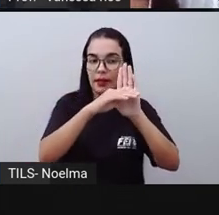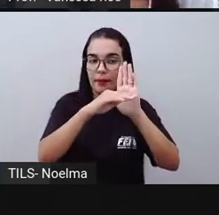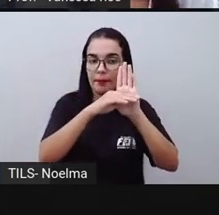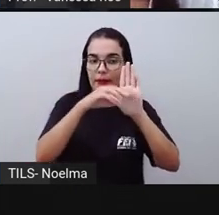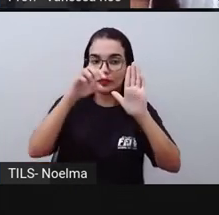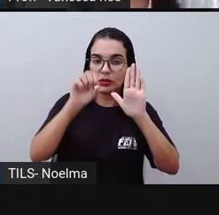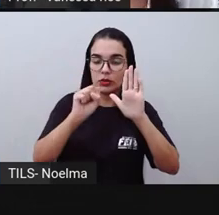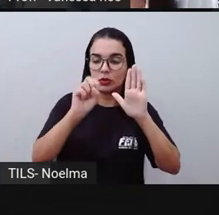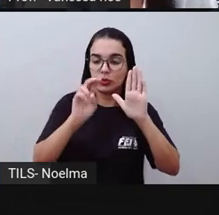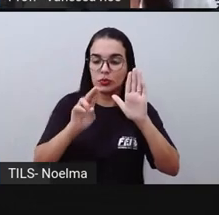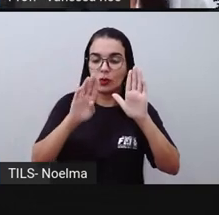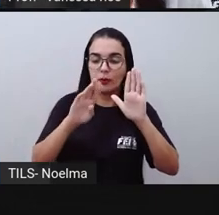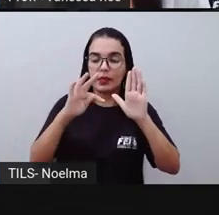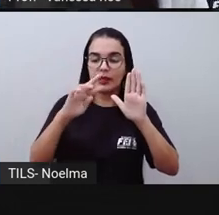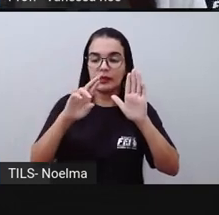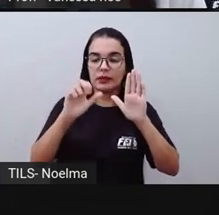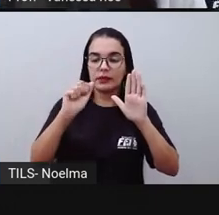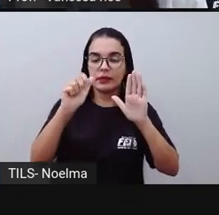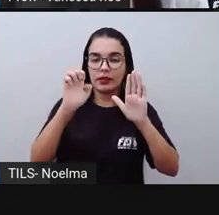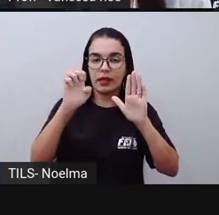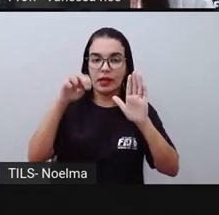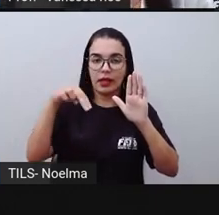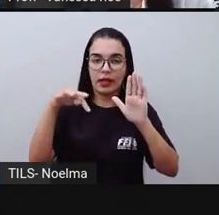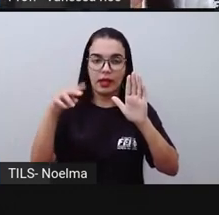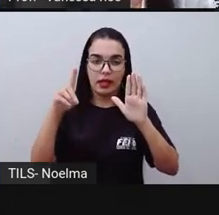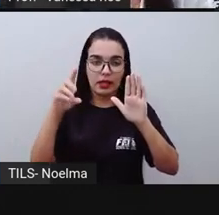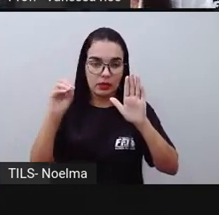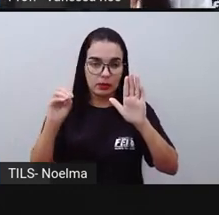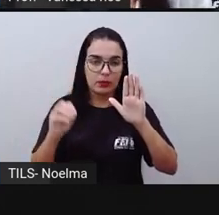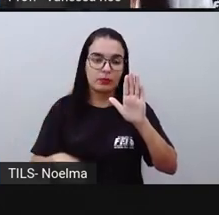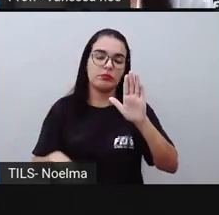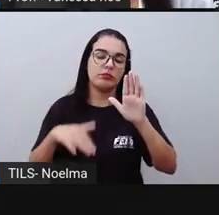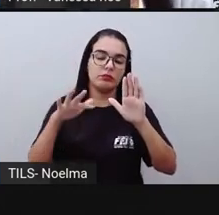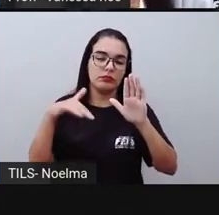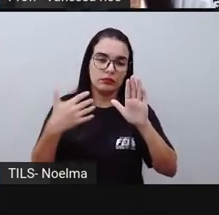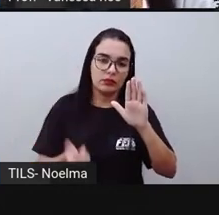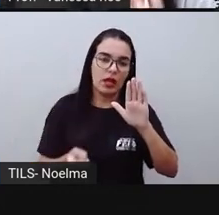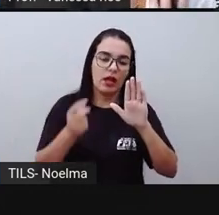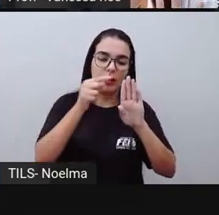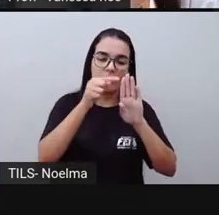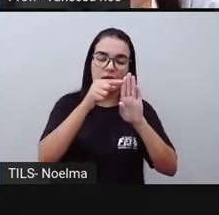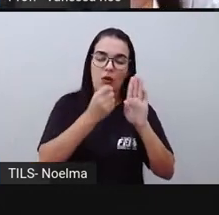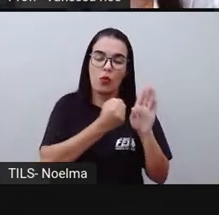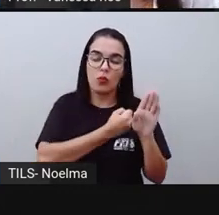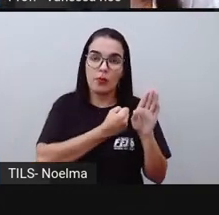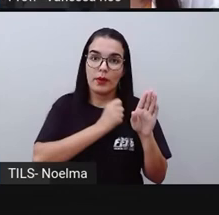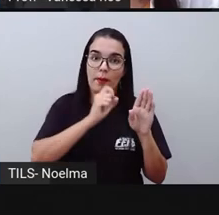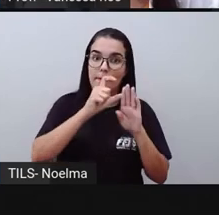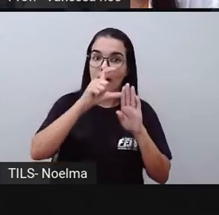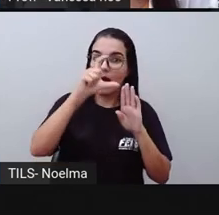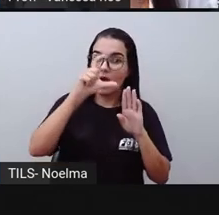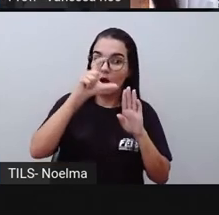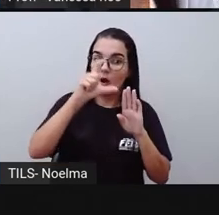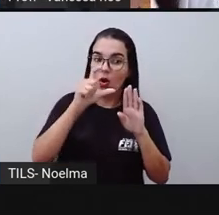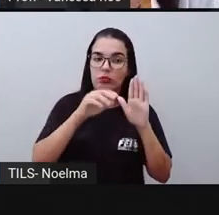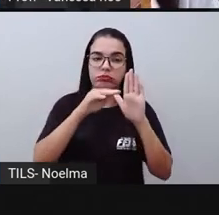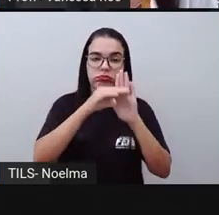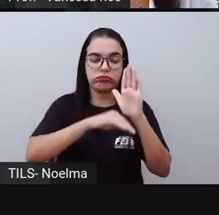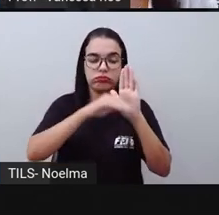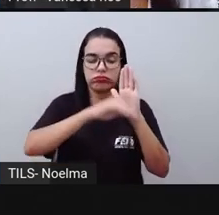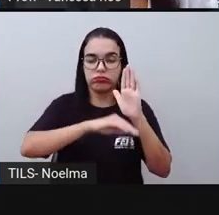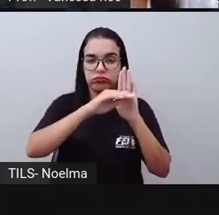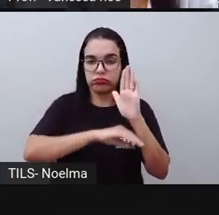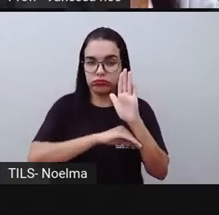chamamos de subtraindo. Então, minuindo corresponderia aí ao valor total. Subtraindo é o que eu estou